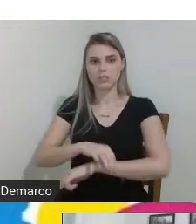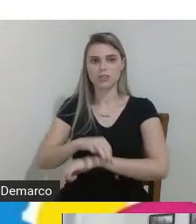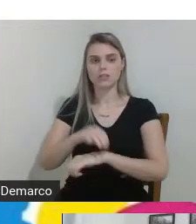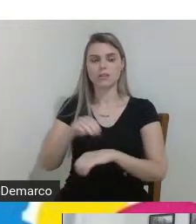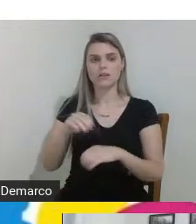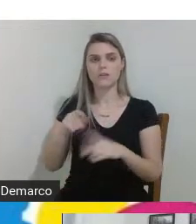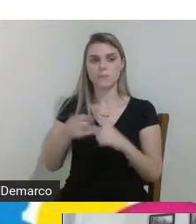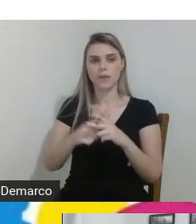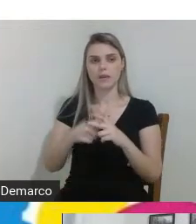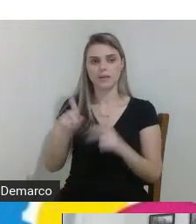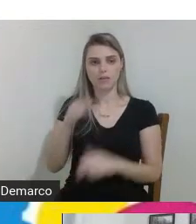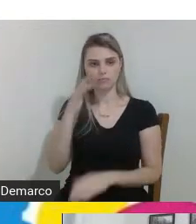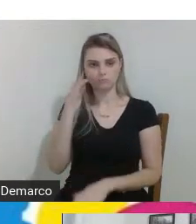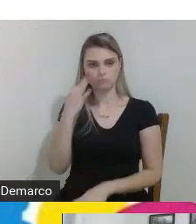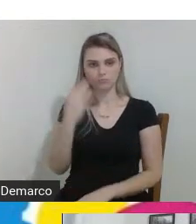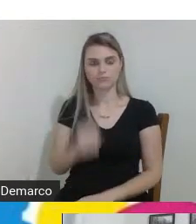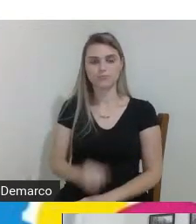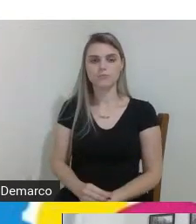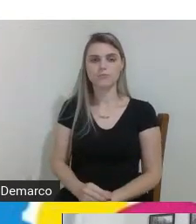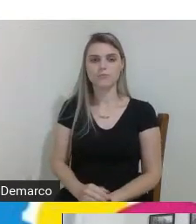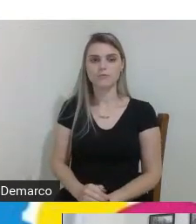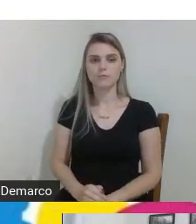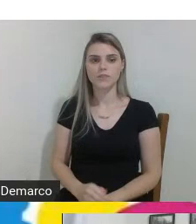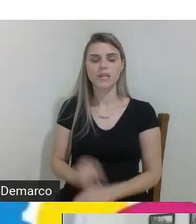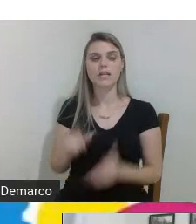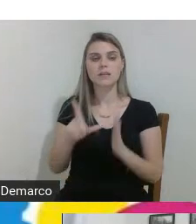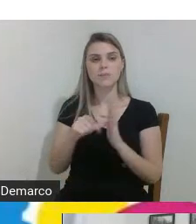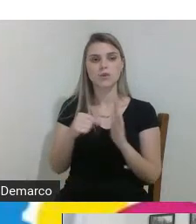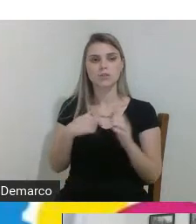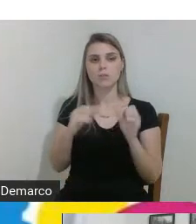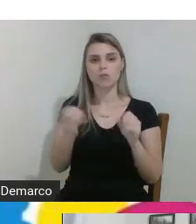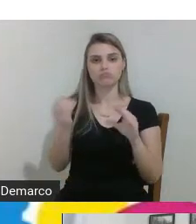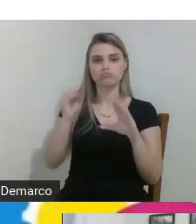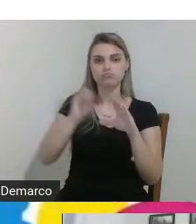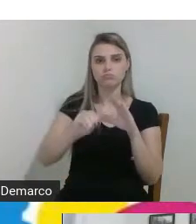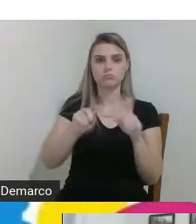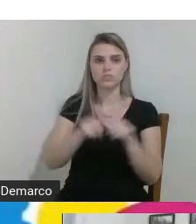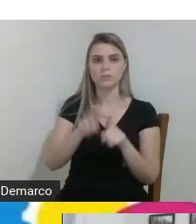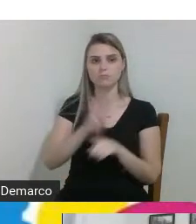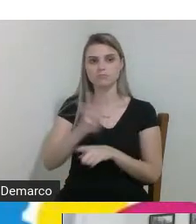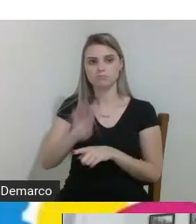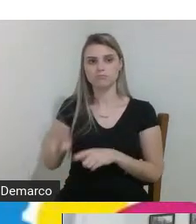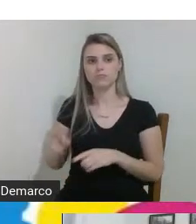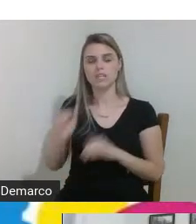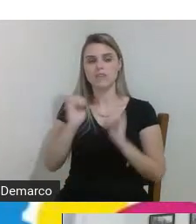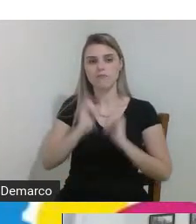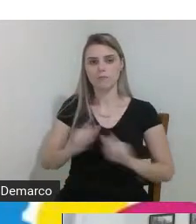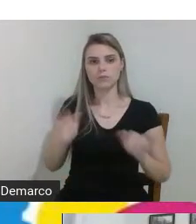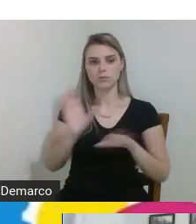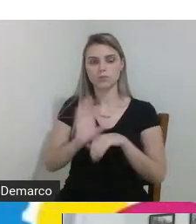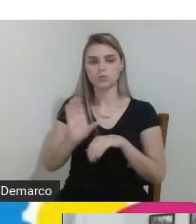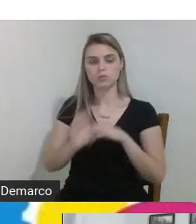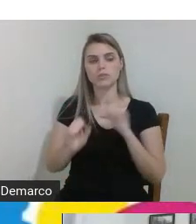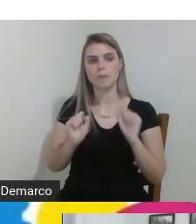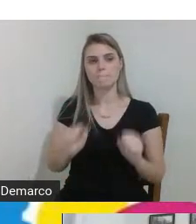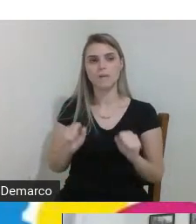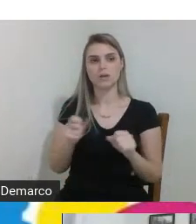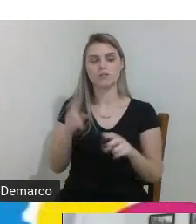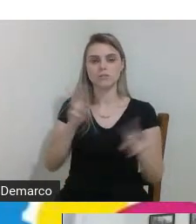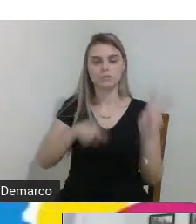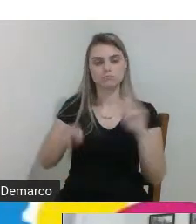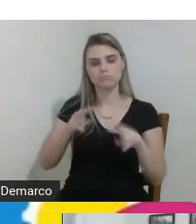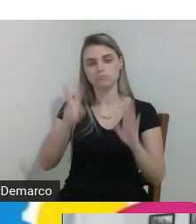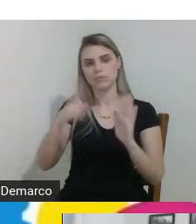falando depois eu posso colocar no link para os colegas também algumas informações do curso onde eles podem verificar